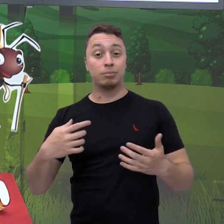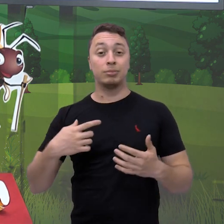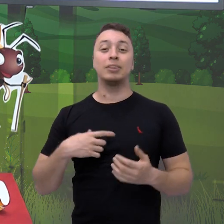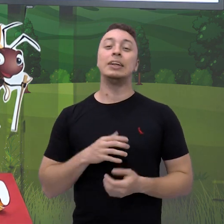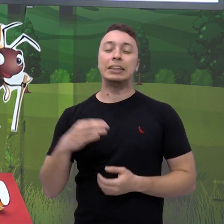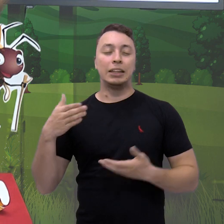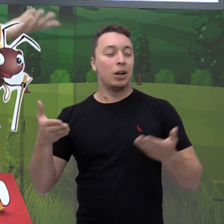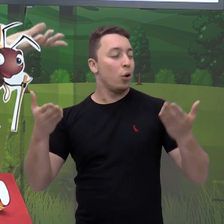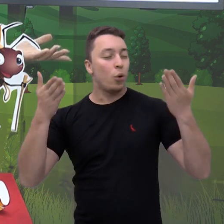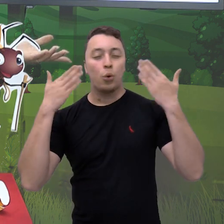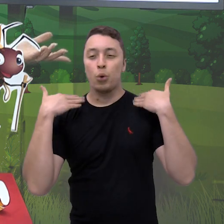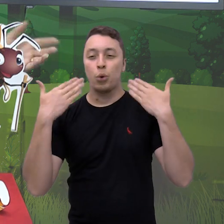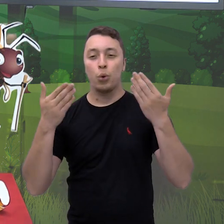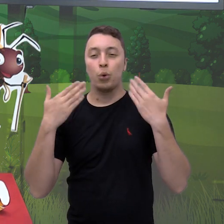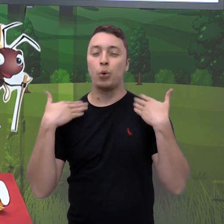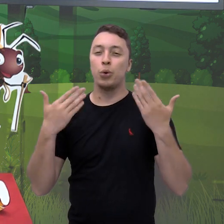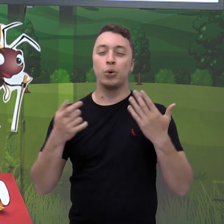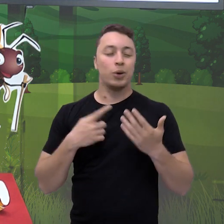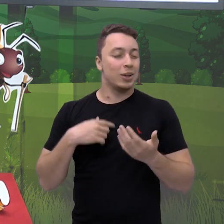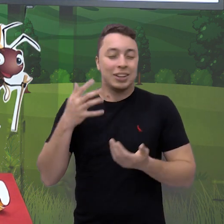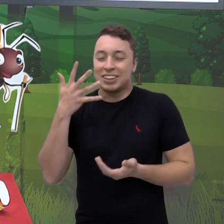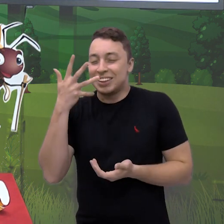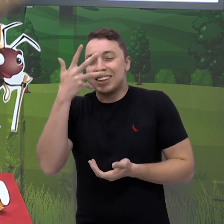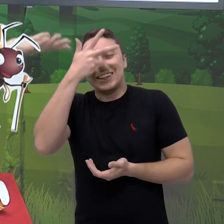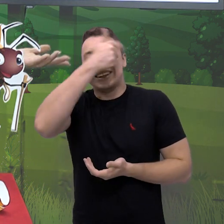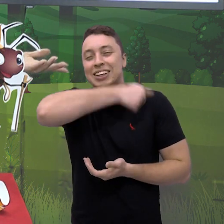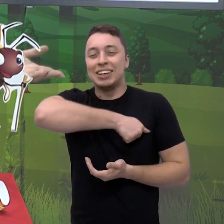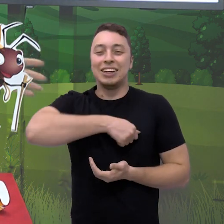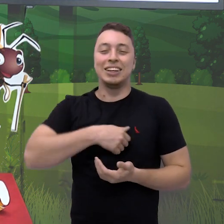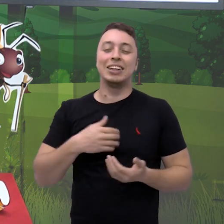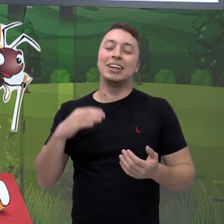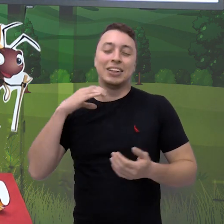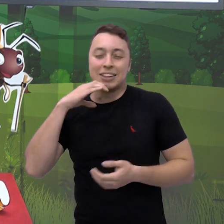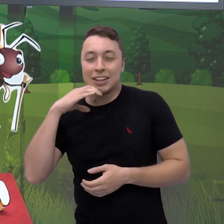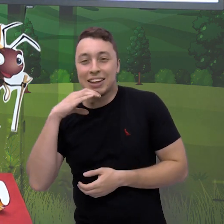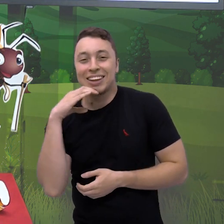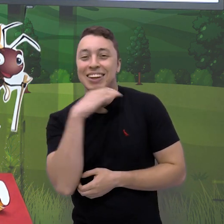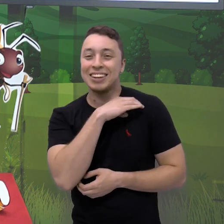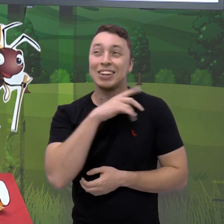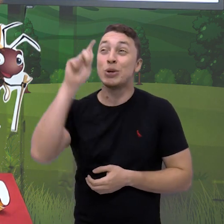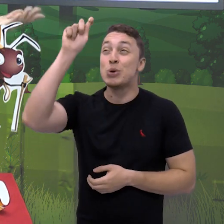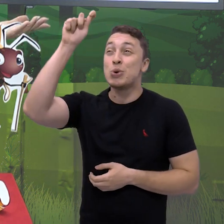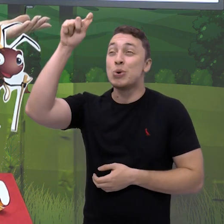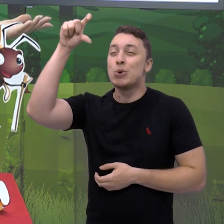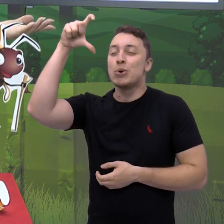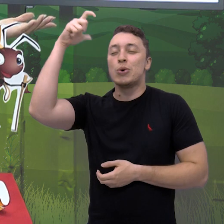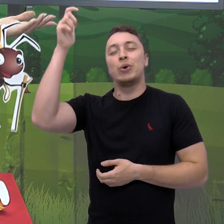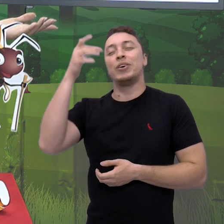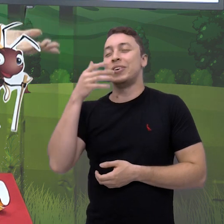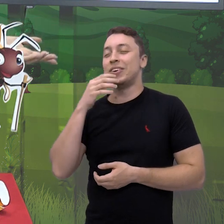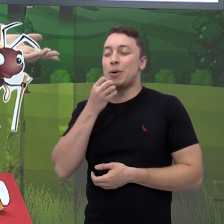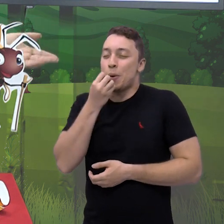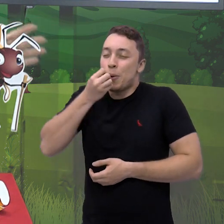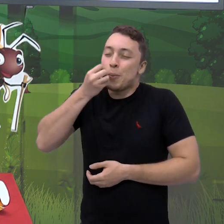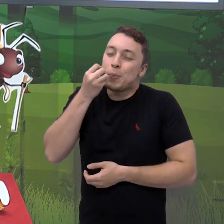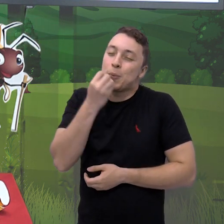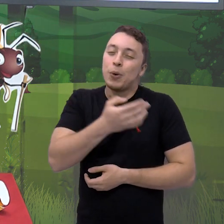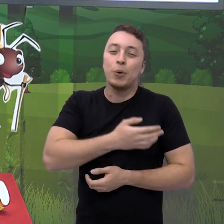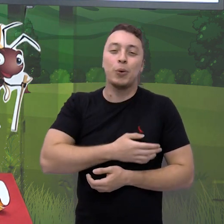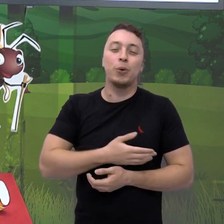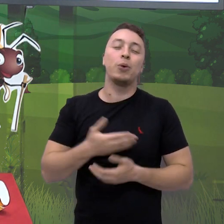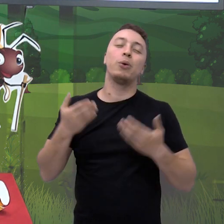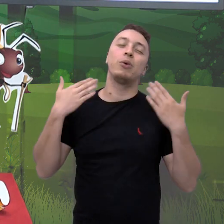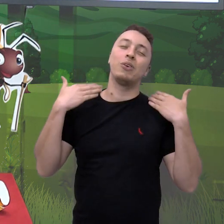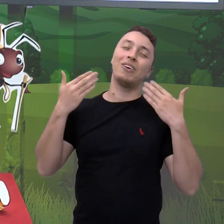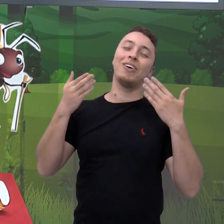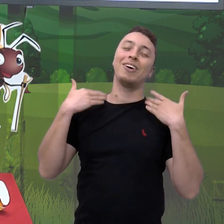muito linda do ano. É uma estação quente, com sol gostoso, brilhando no céu. E